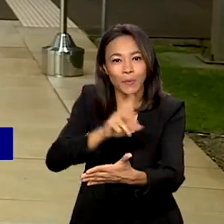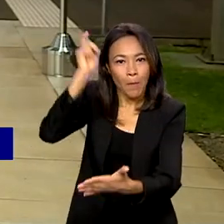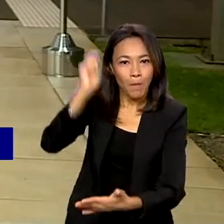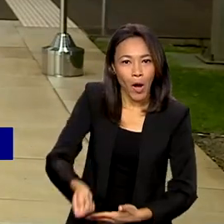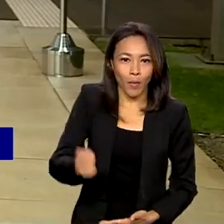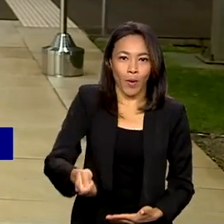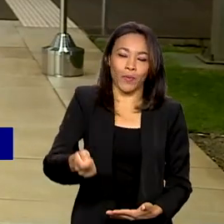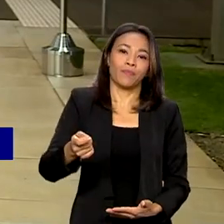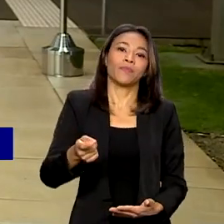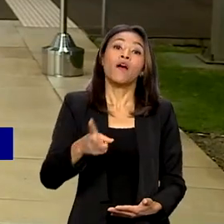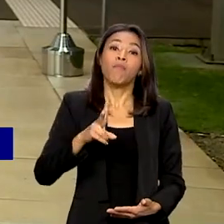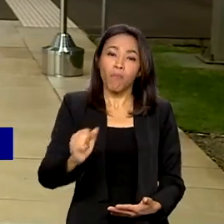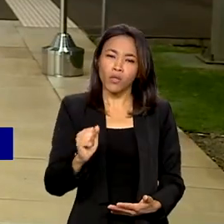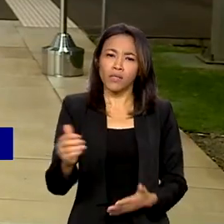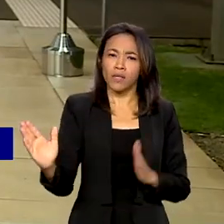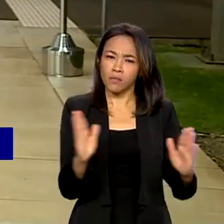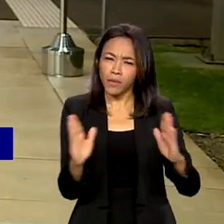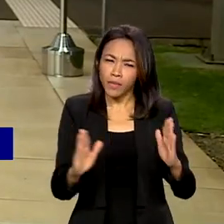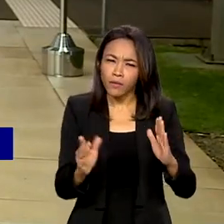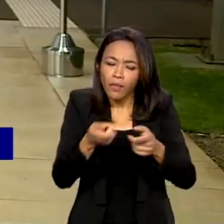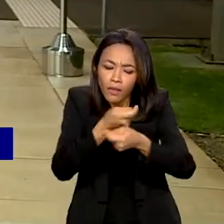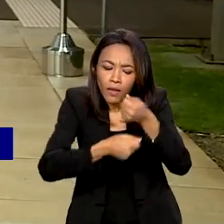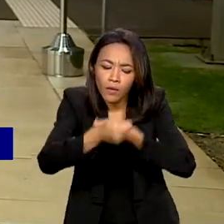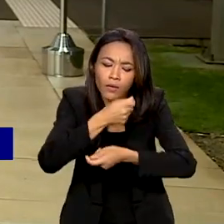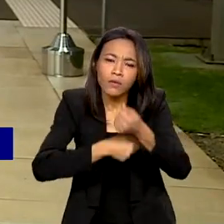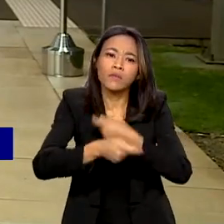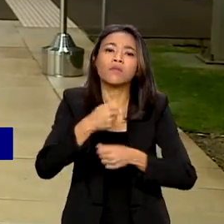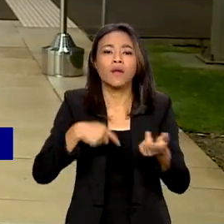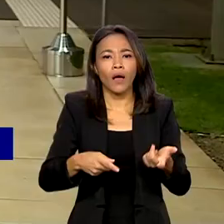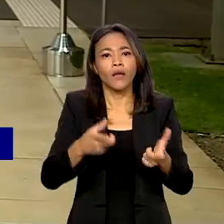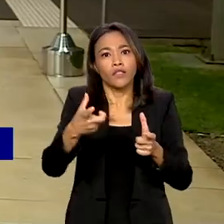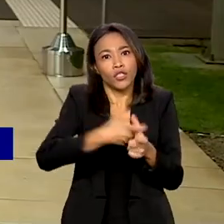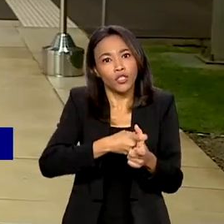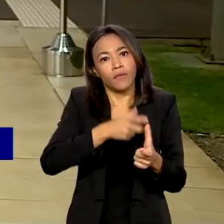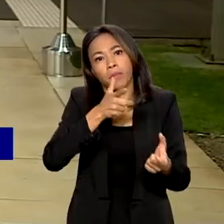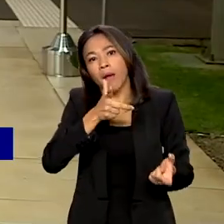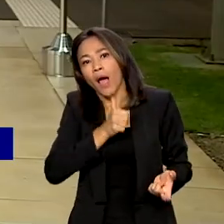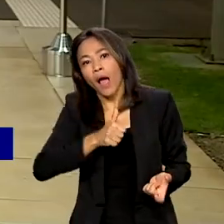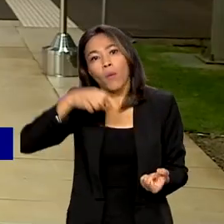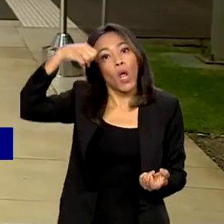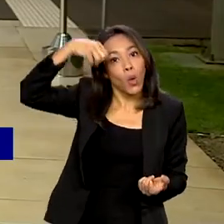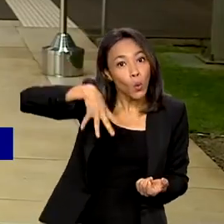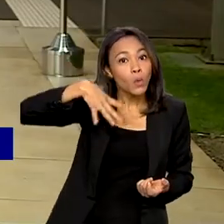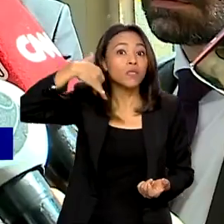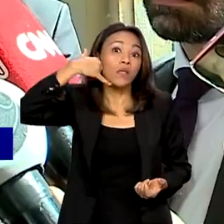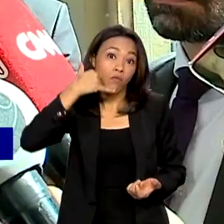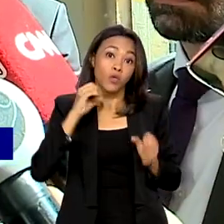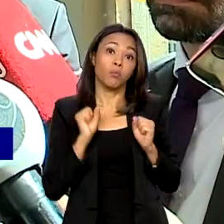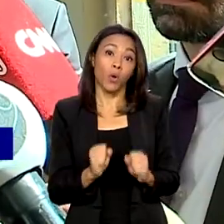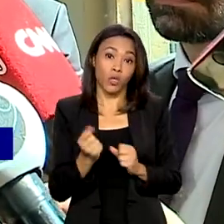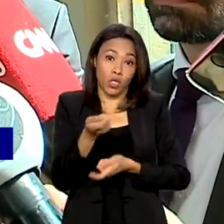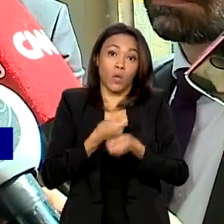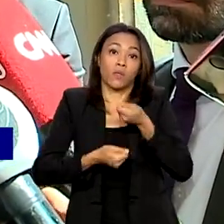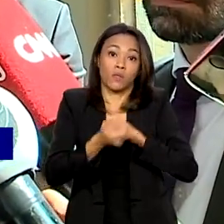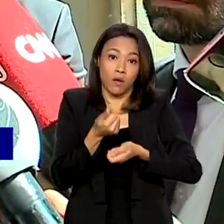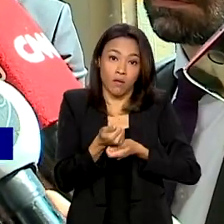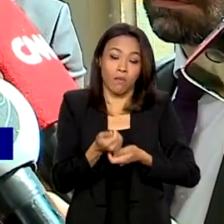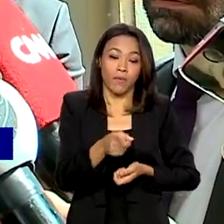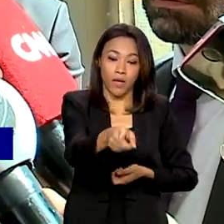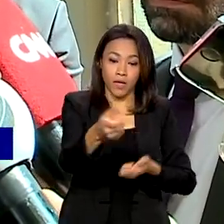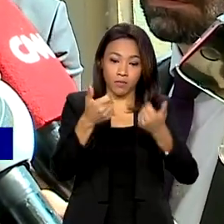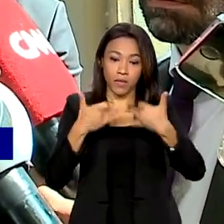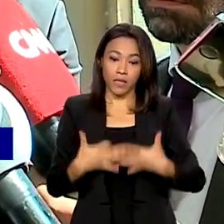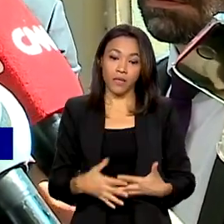etapa, poderão ser renegociadas dívidas de consumo, como água, luz e telefone. Lembrando que são dívidas